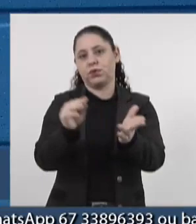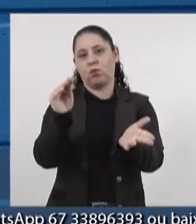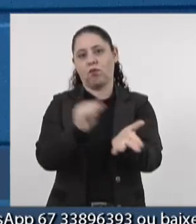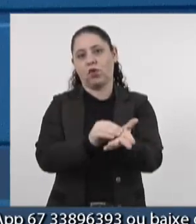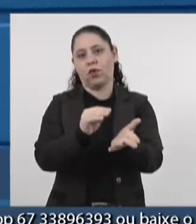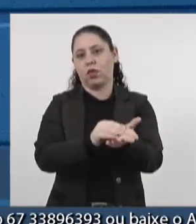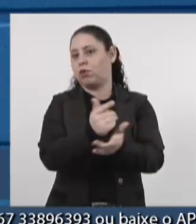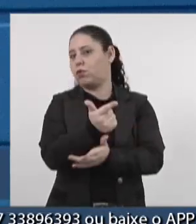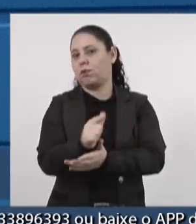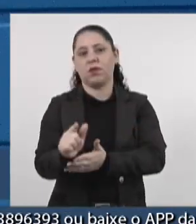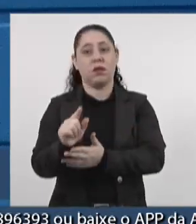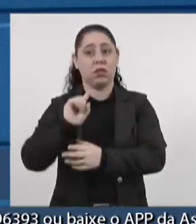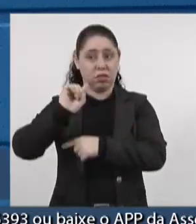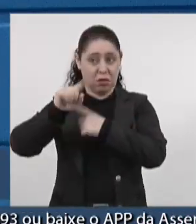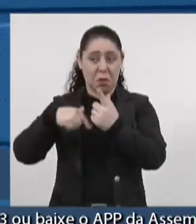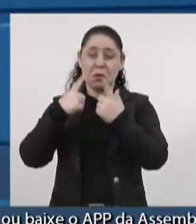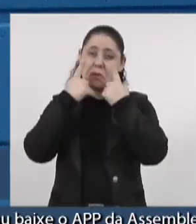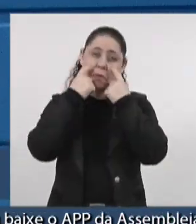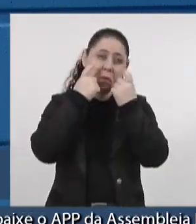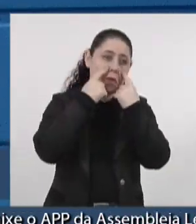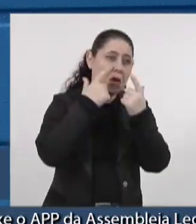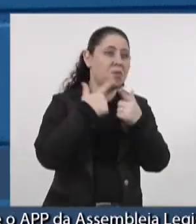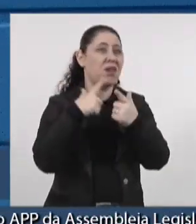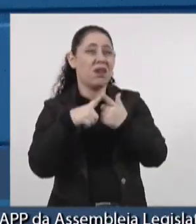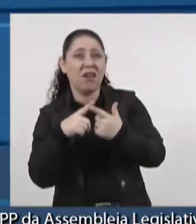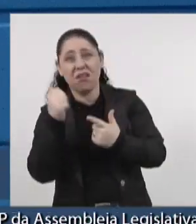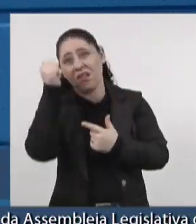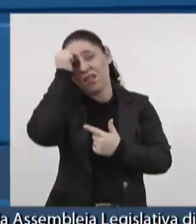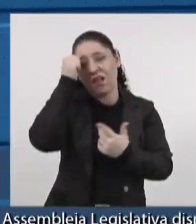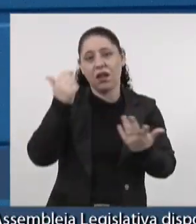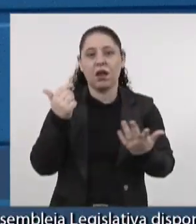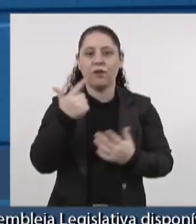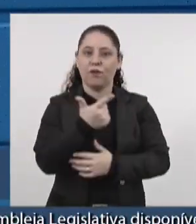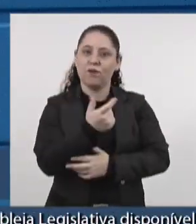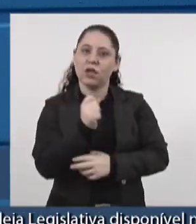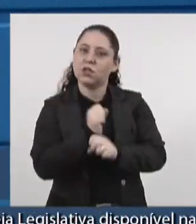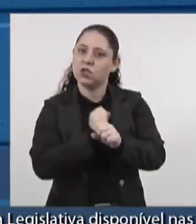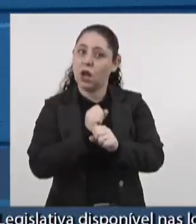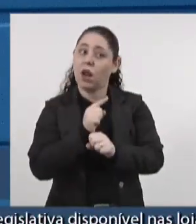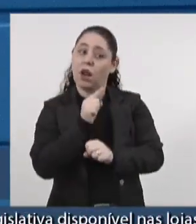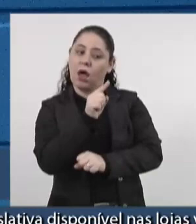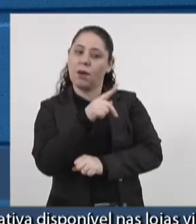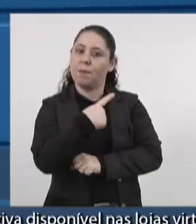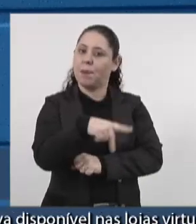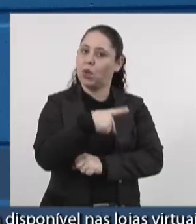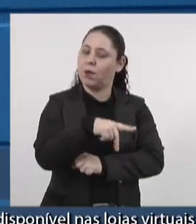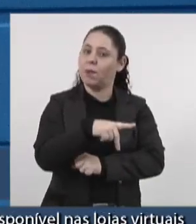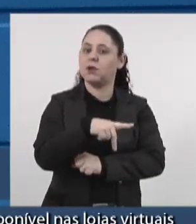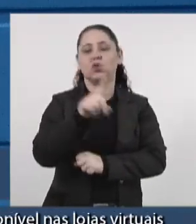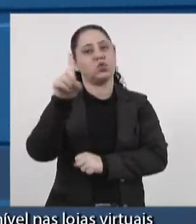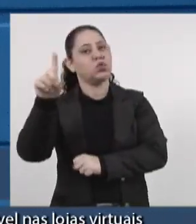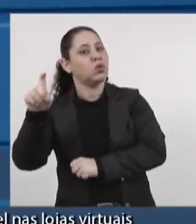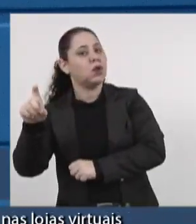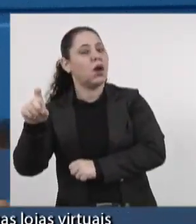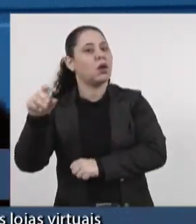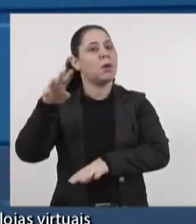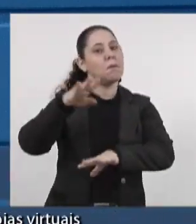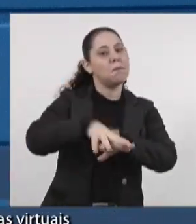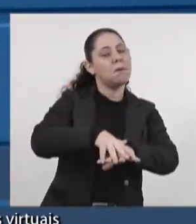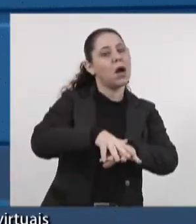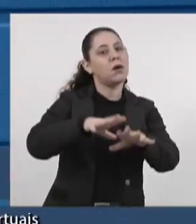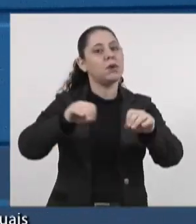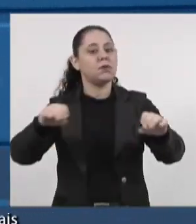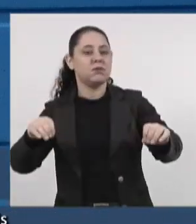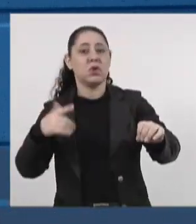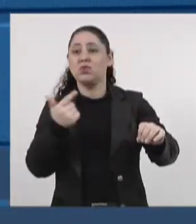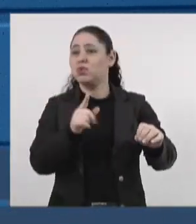lugares. Depois não adianta a gente chorar o leite derramado, porque daqui a 20 anos alguém lá em Ponta Porã, em Dourados, em Maracajú,